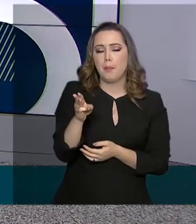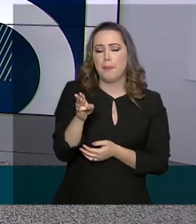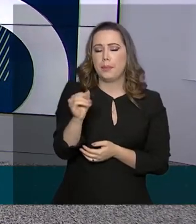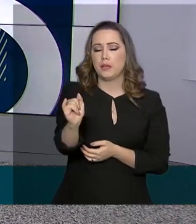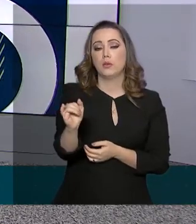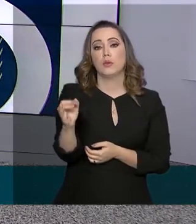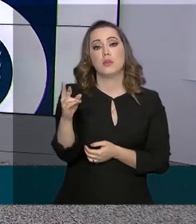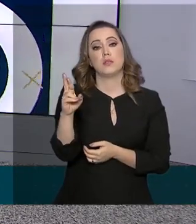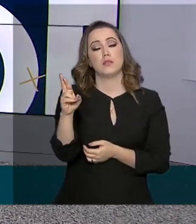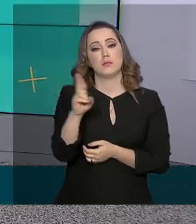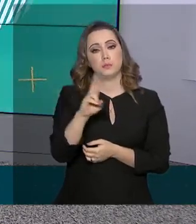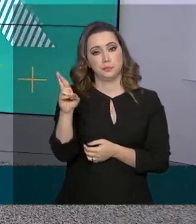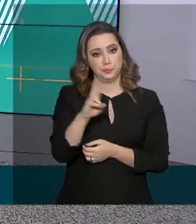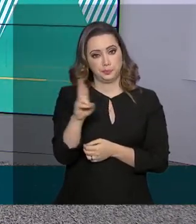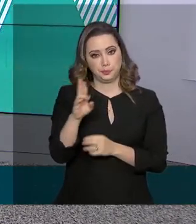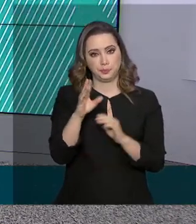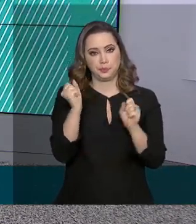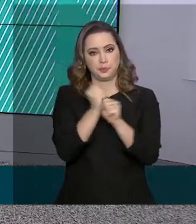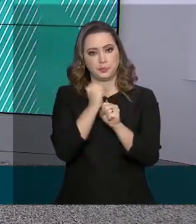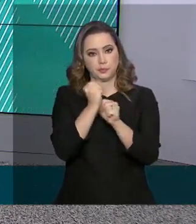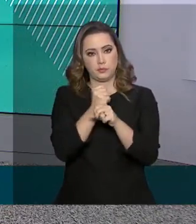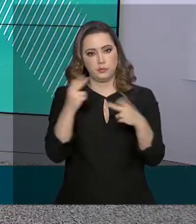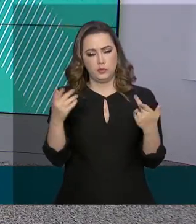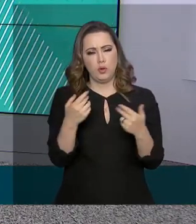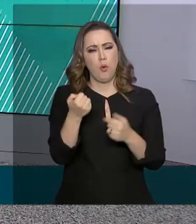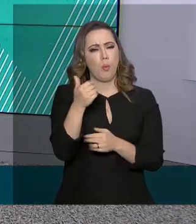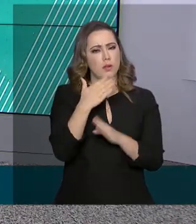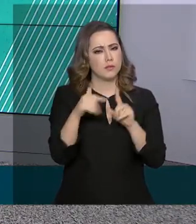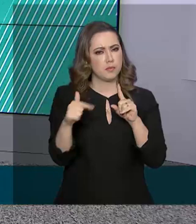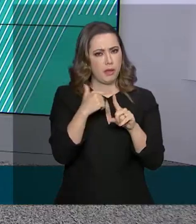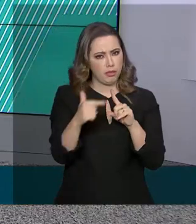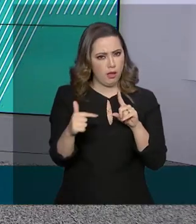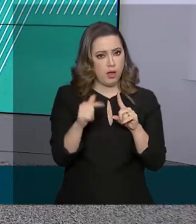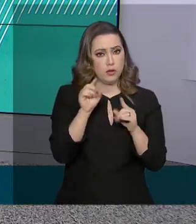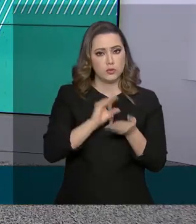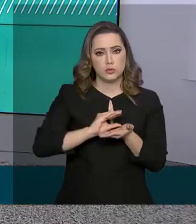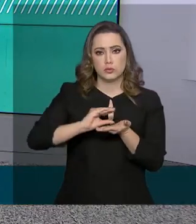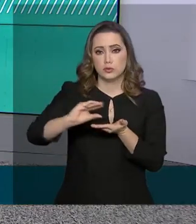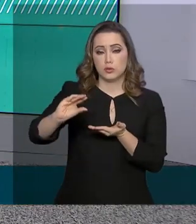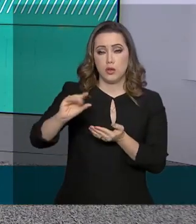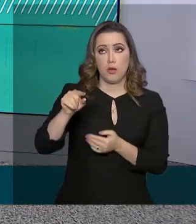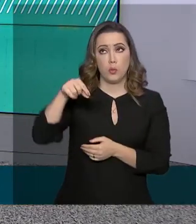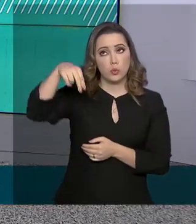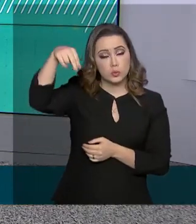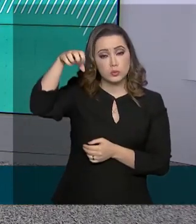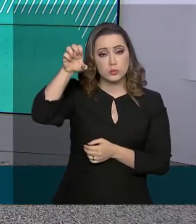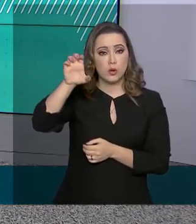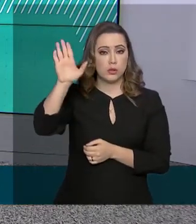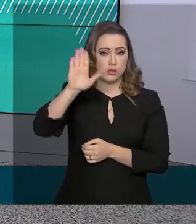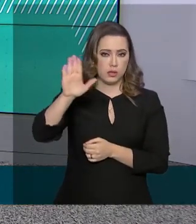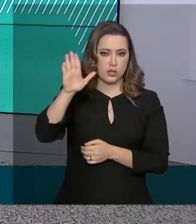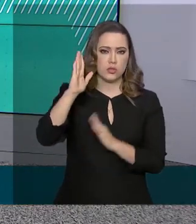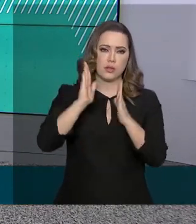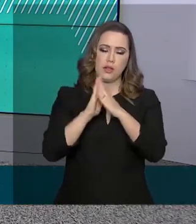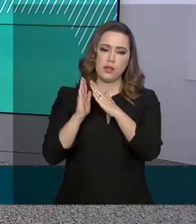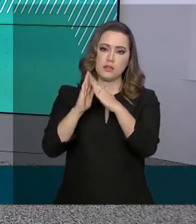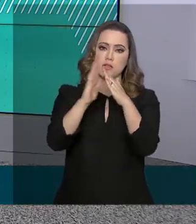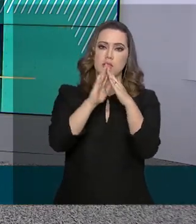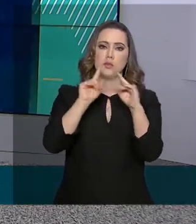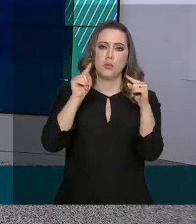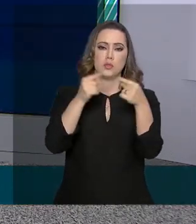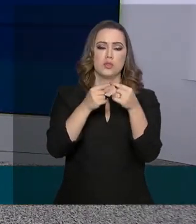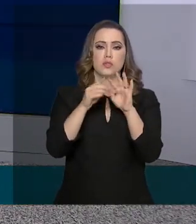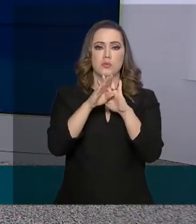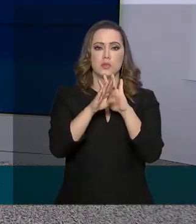hídrica e mobilidade urbana. Quase metade desses recursos foi aplicada na região nordeste. A habitação popular, com o destaque para o